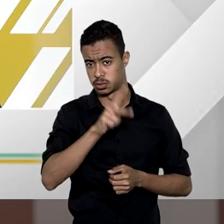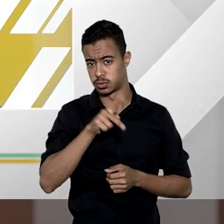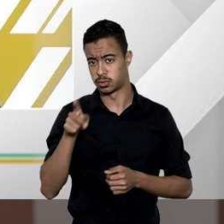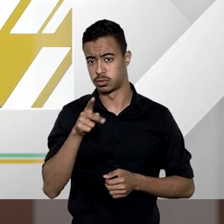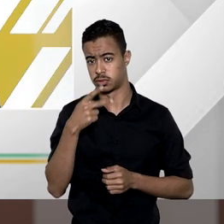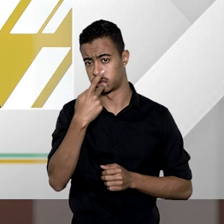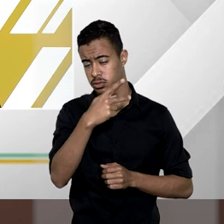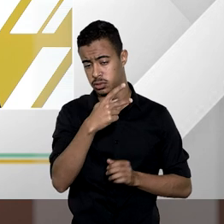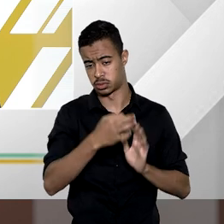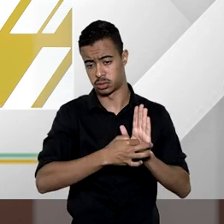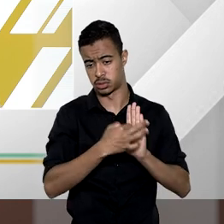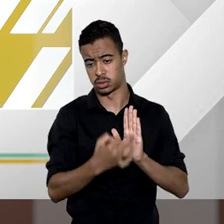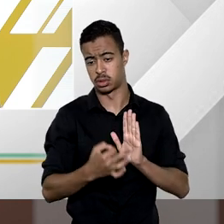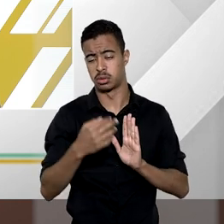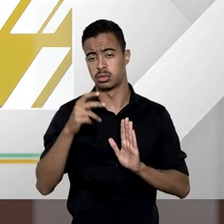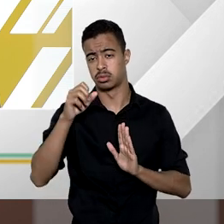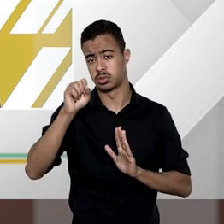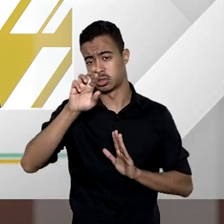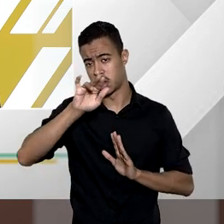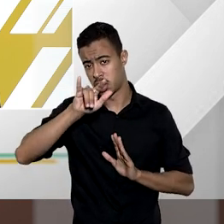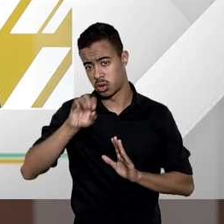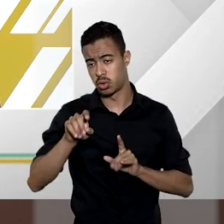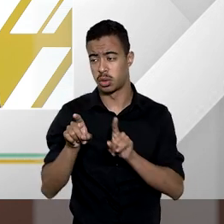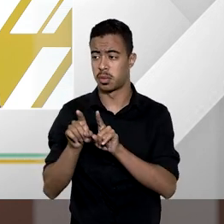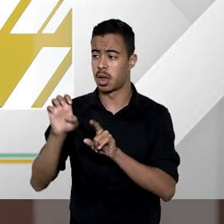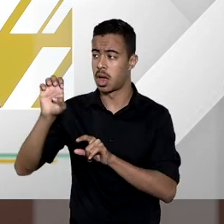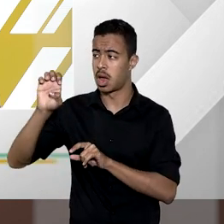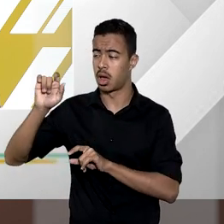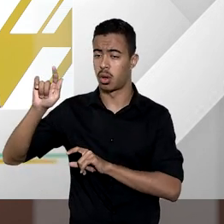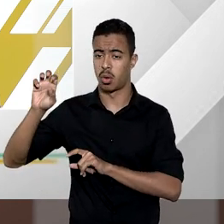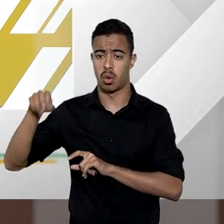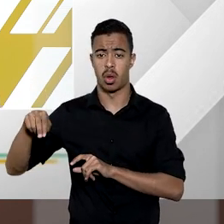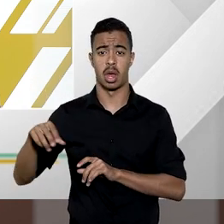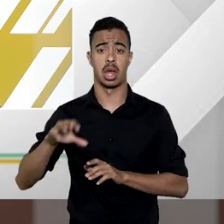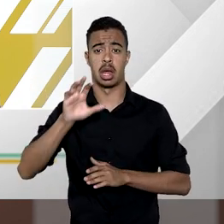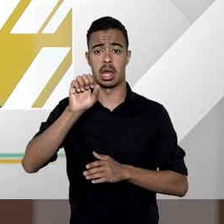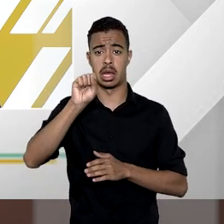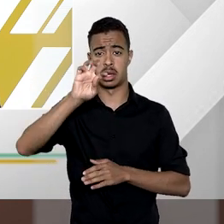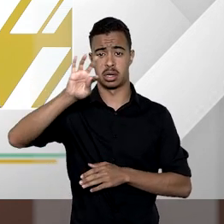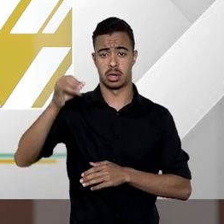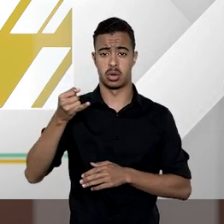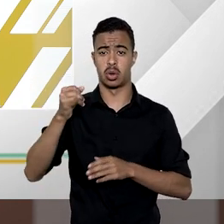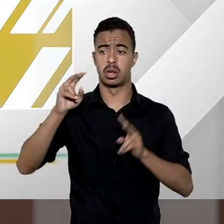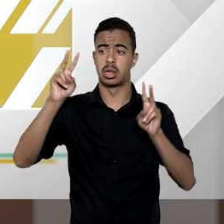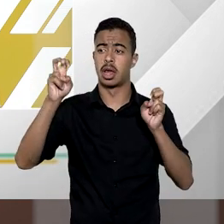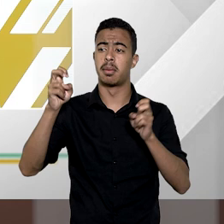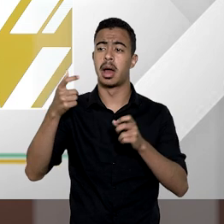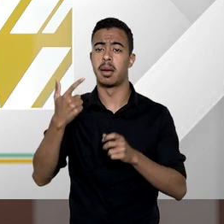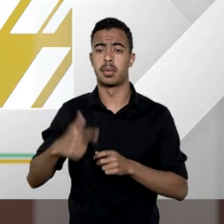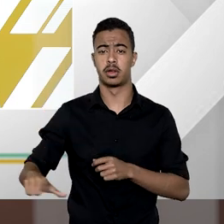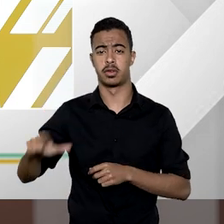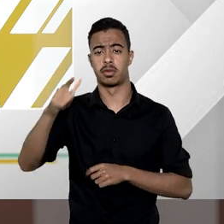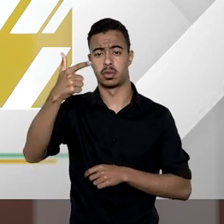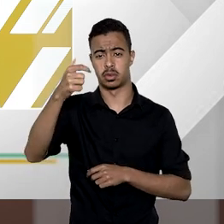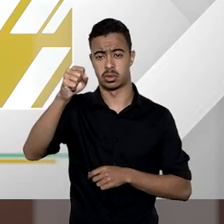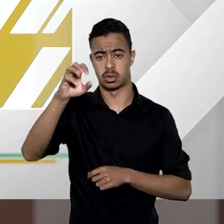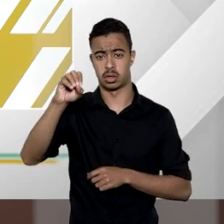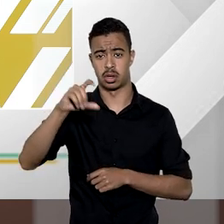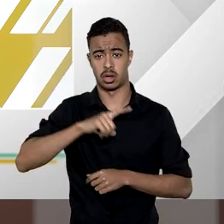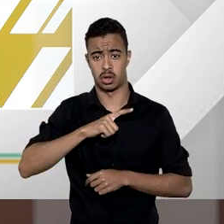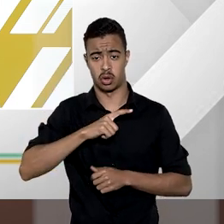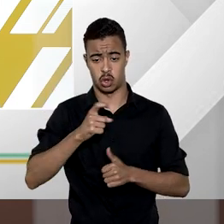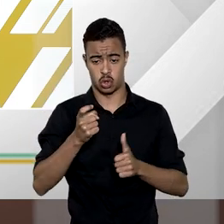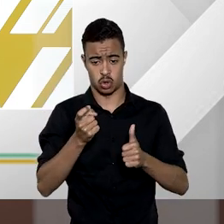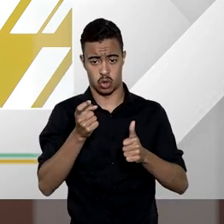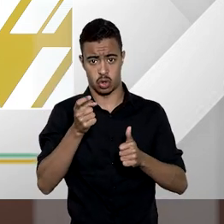e professor Sérgio primeiramente professor Sérgio o STJ no tema repetitivo 280 considerou que são devidos